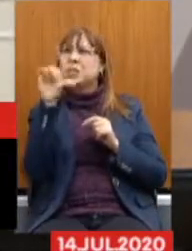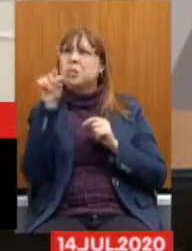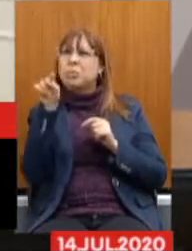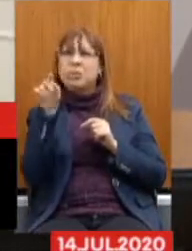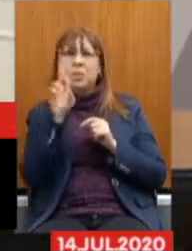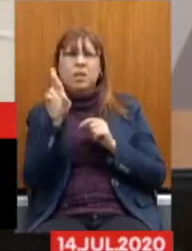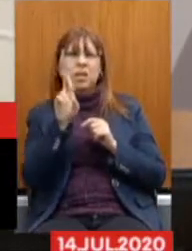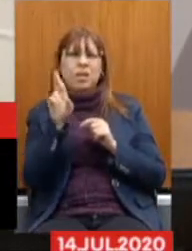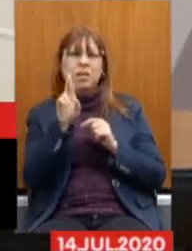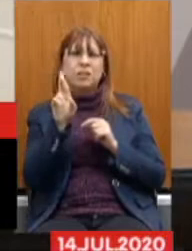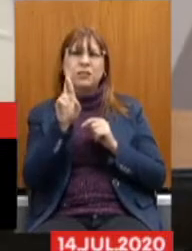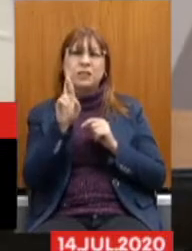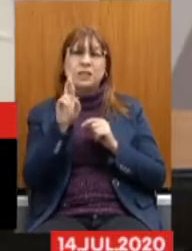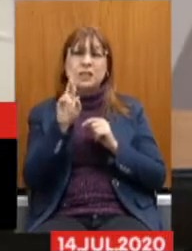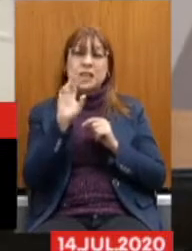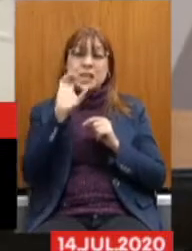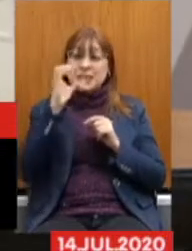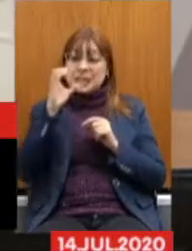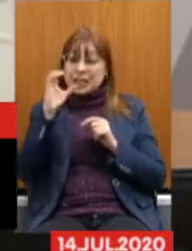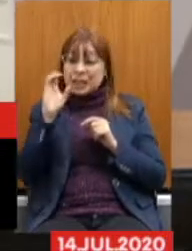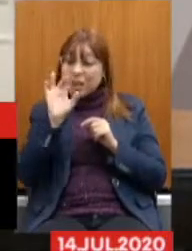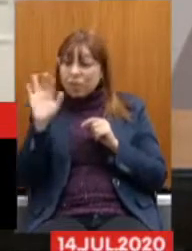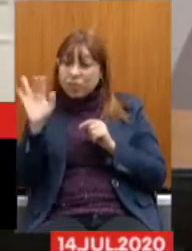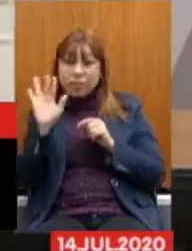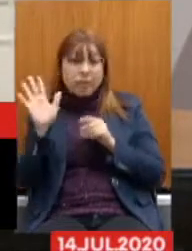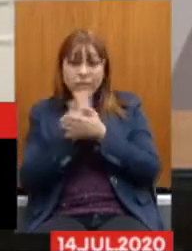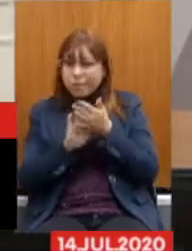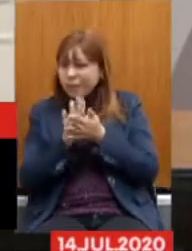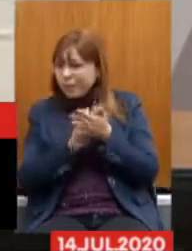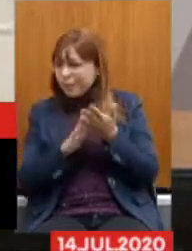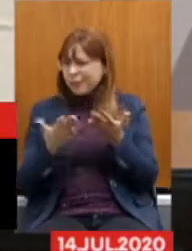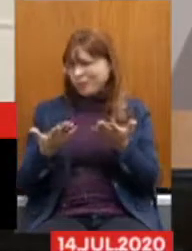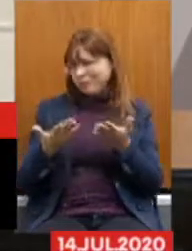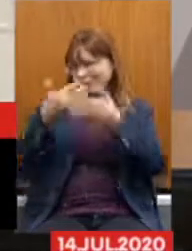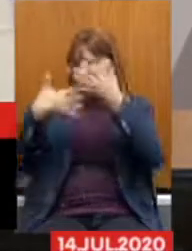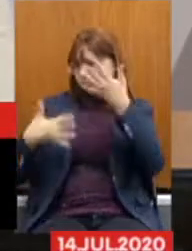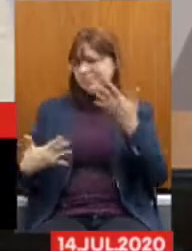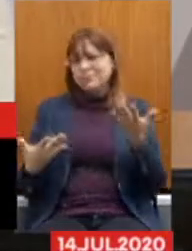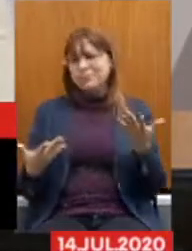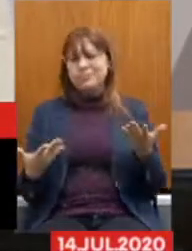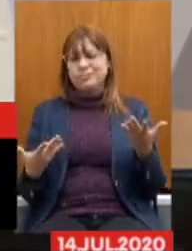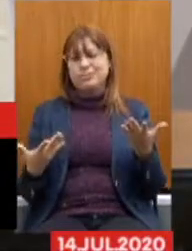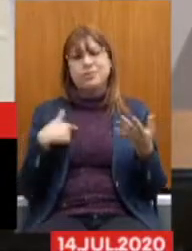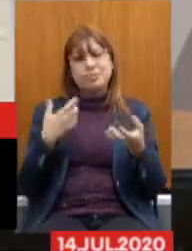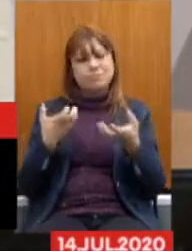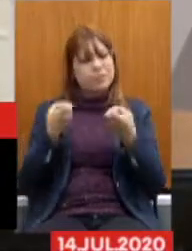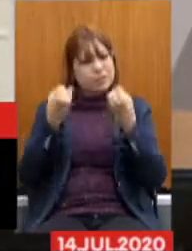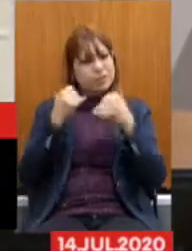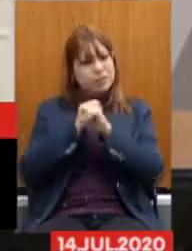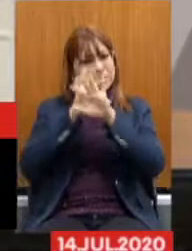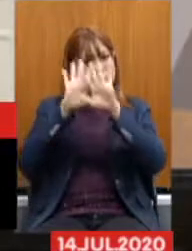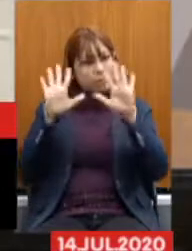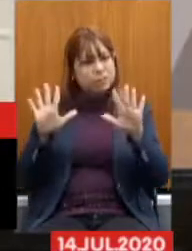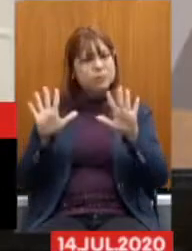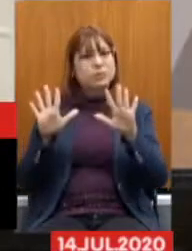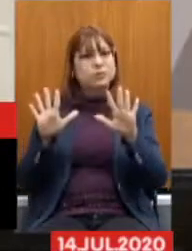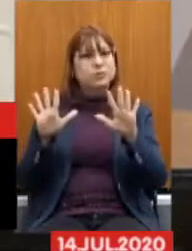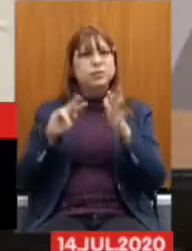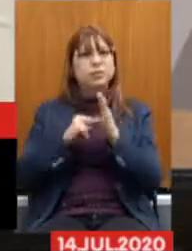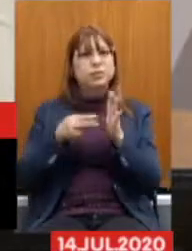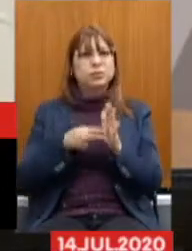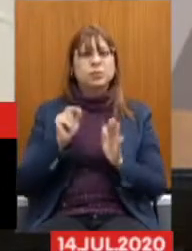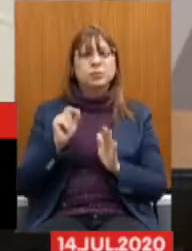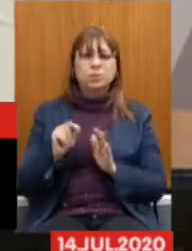nenhum centavo Na coluna Da contribuição Previdenciária Gostaria De esclarecer O que isso Significa